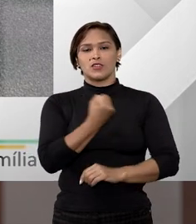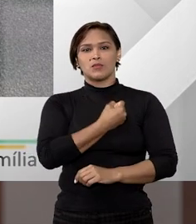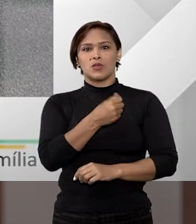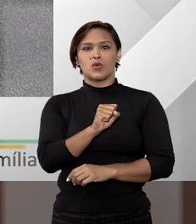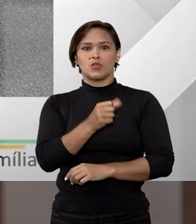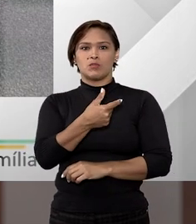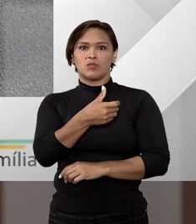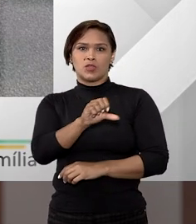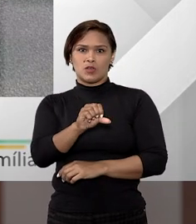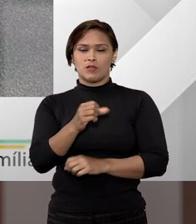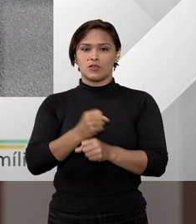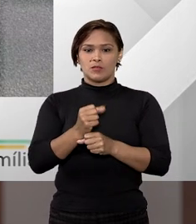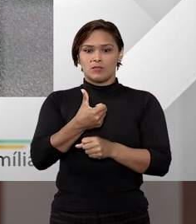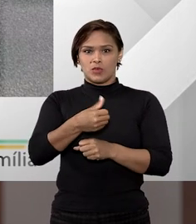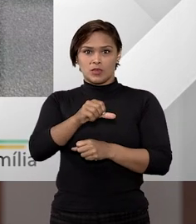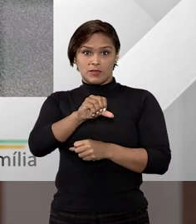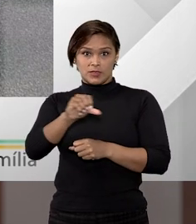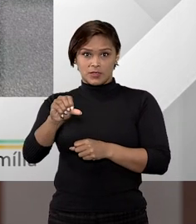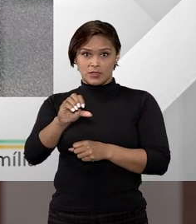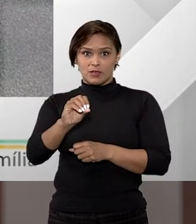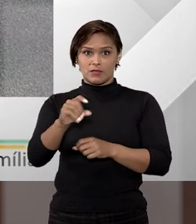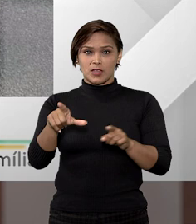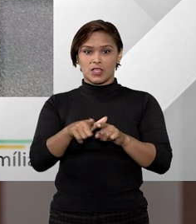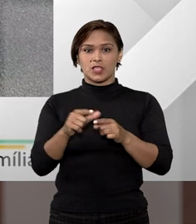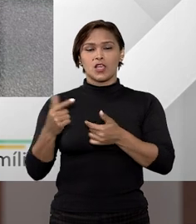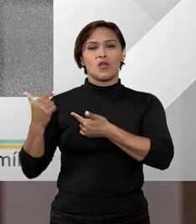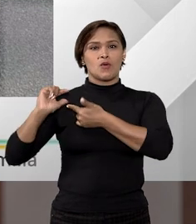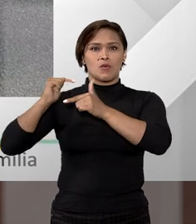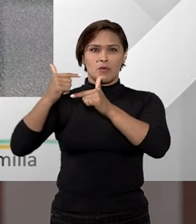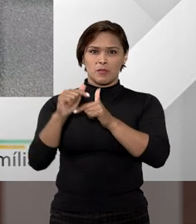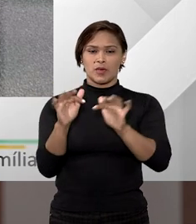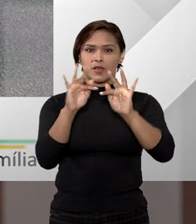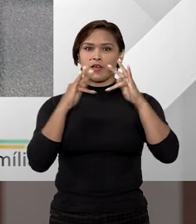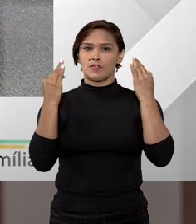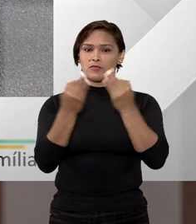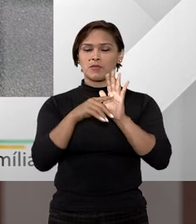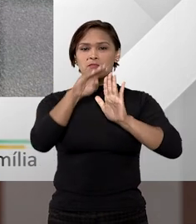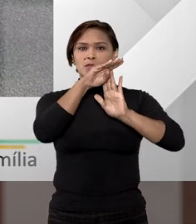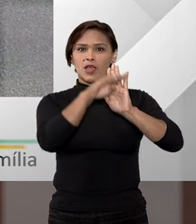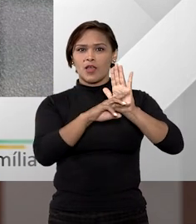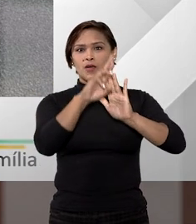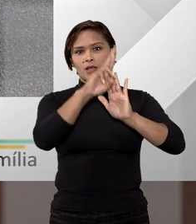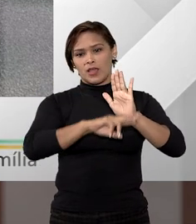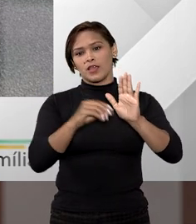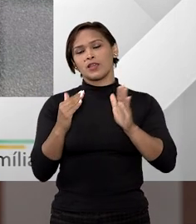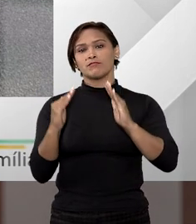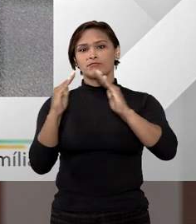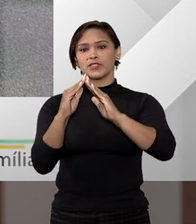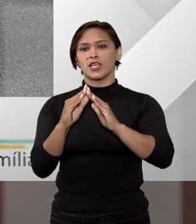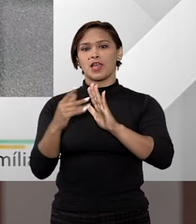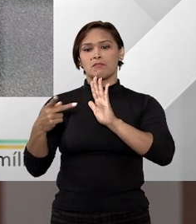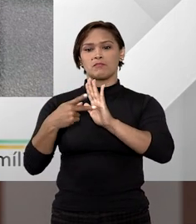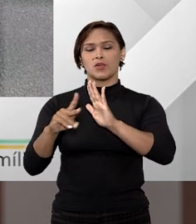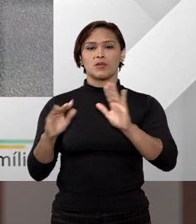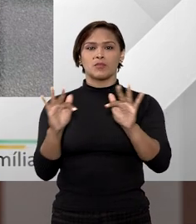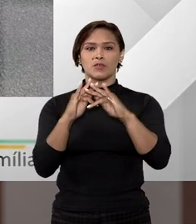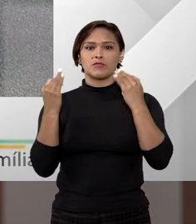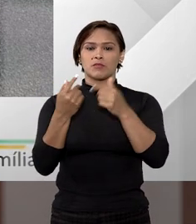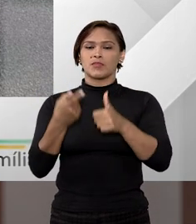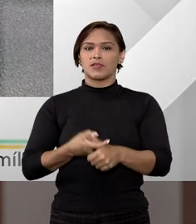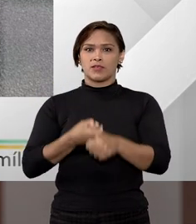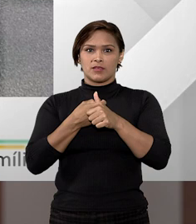8.009, de 1990, define o bem de família e determina, por regra, que o imóvel residencial é